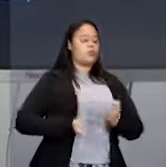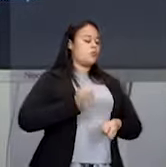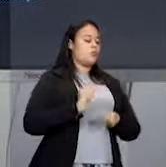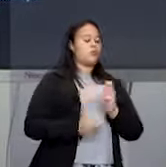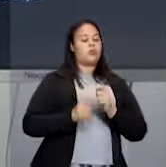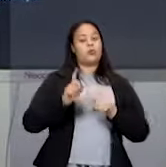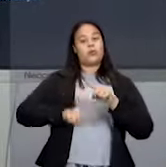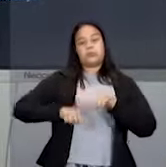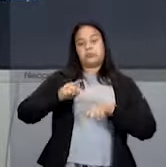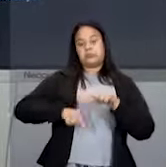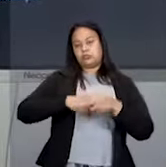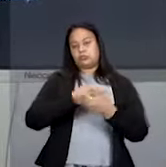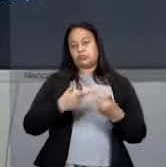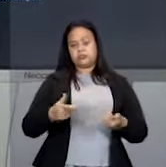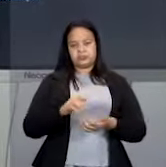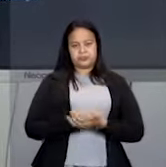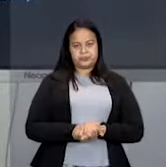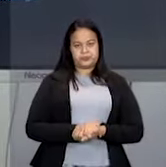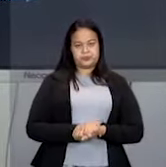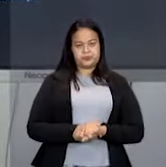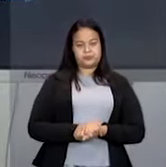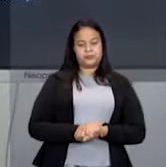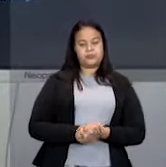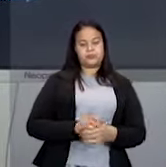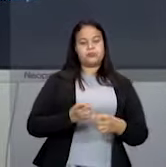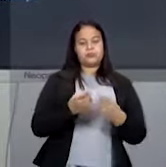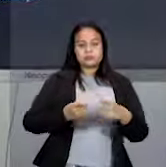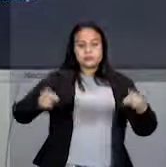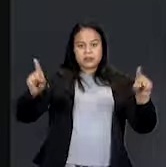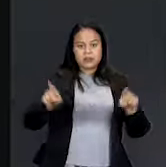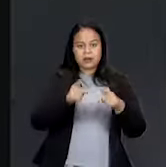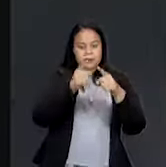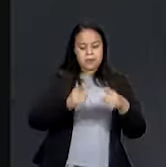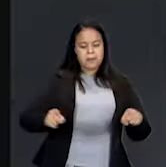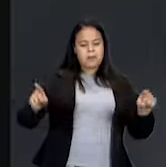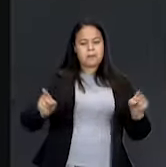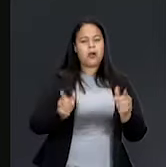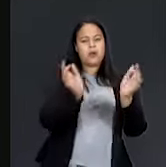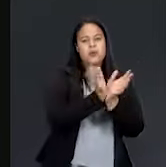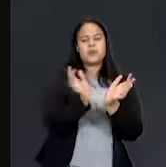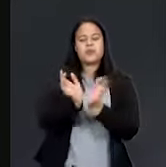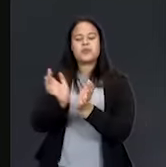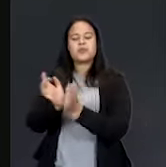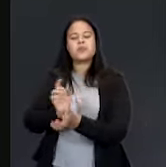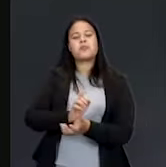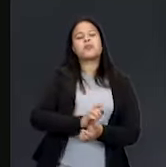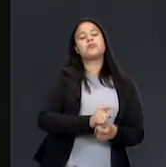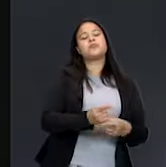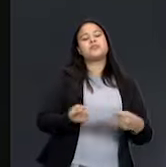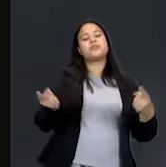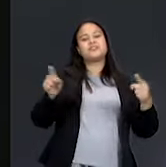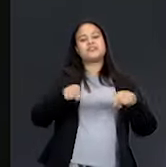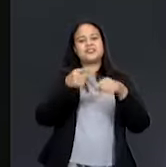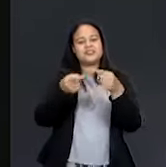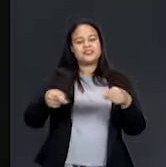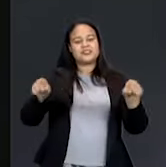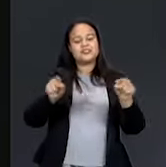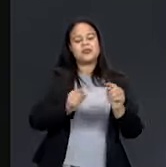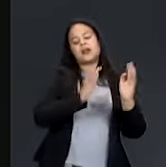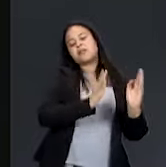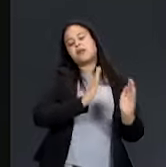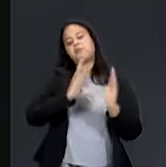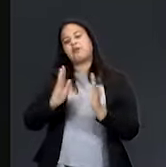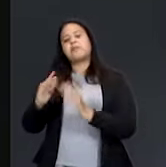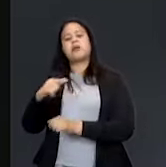Combinado? A melodia é uma sequência de sons e intervalos irregulares. Aí a gente vai pensar ali na